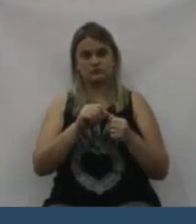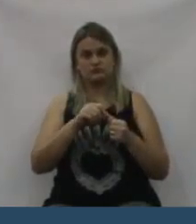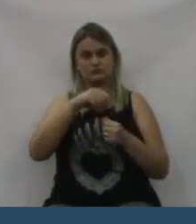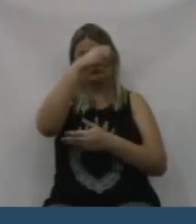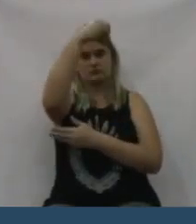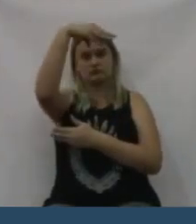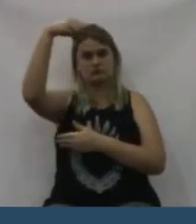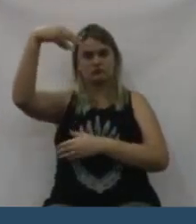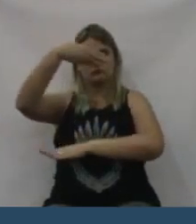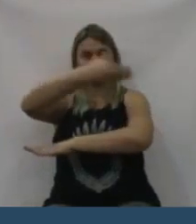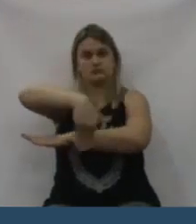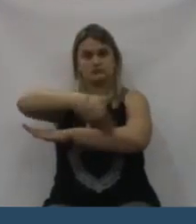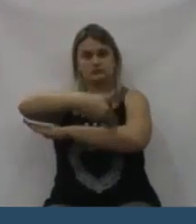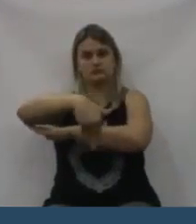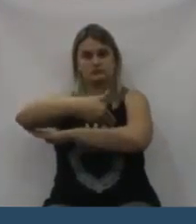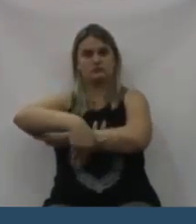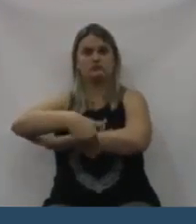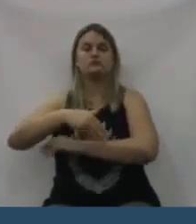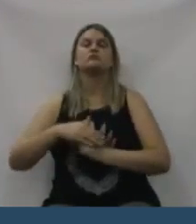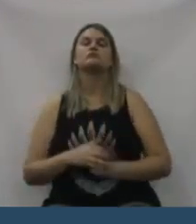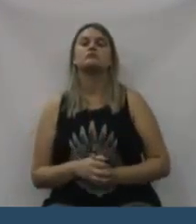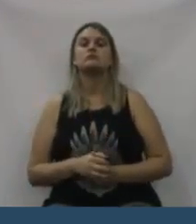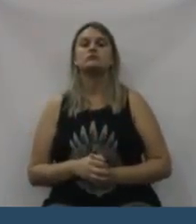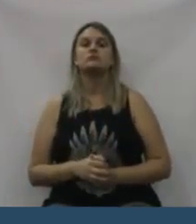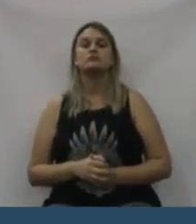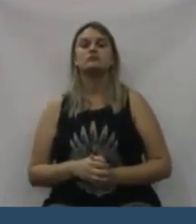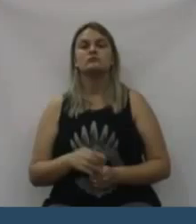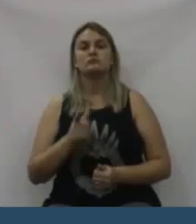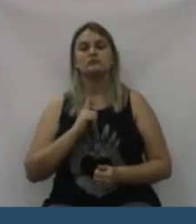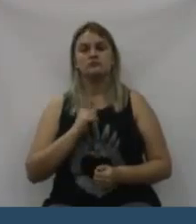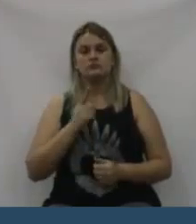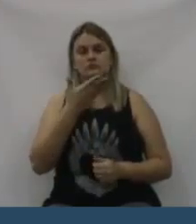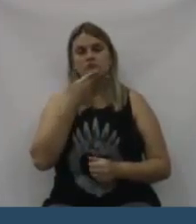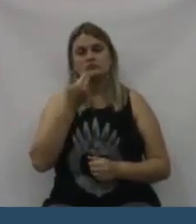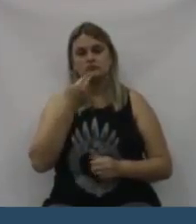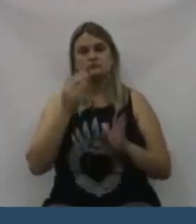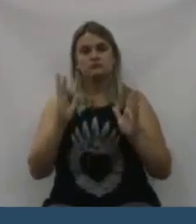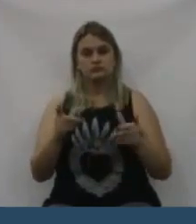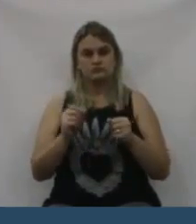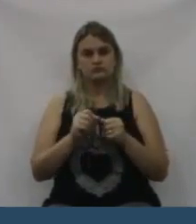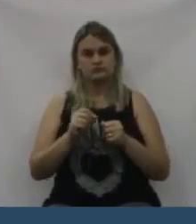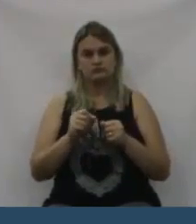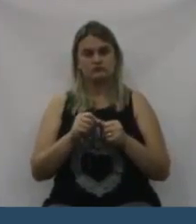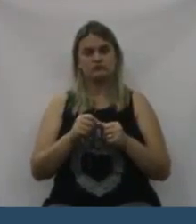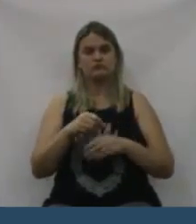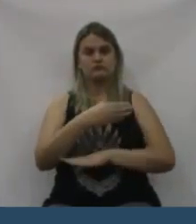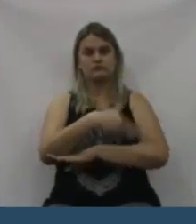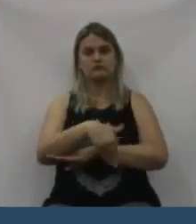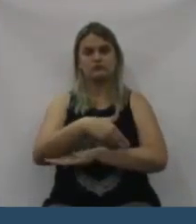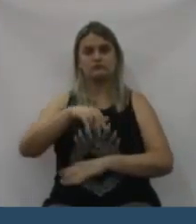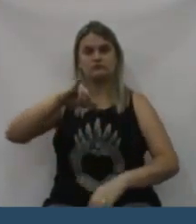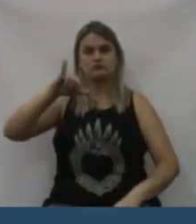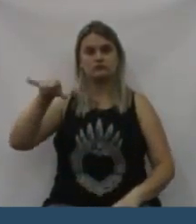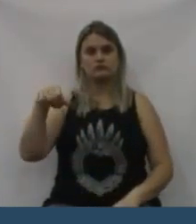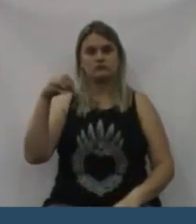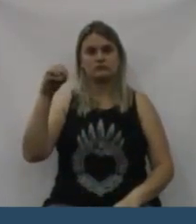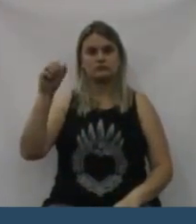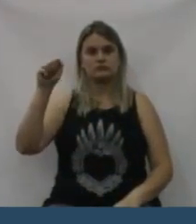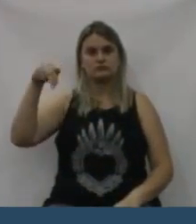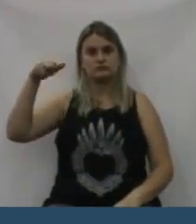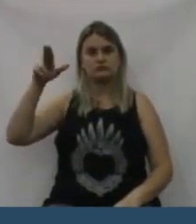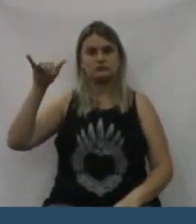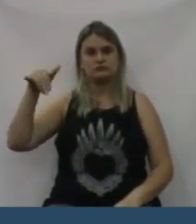um agradecimento na pessoa do secretário de Indústria e Comércio, Wilson Schwartz.